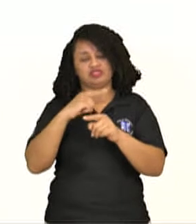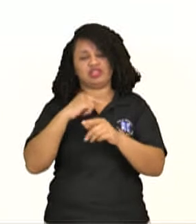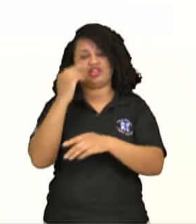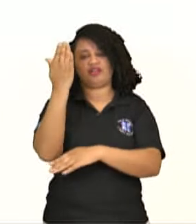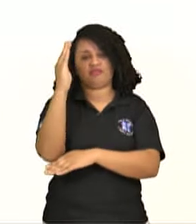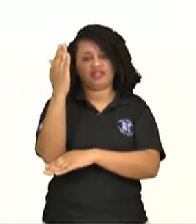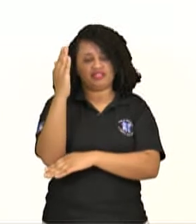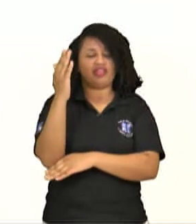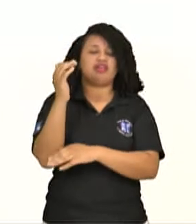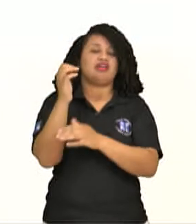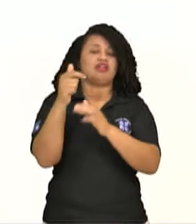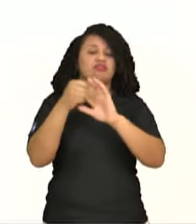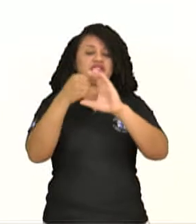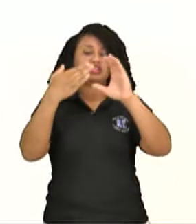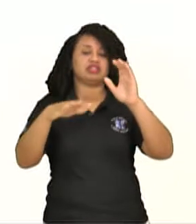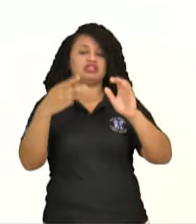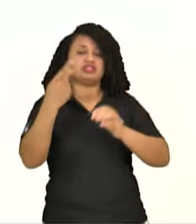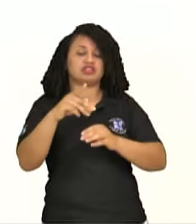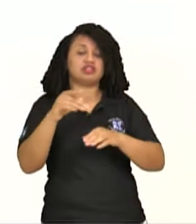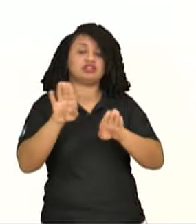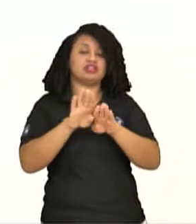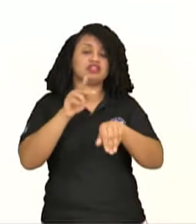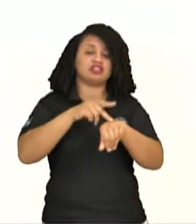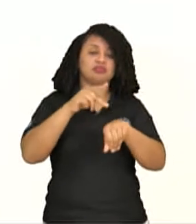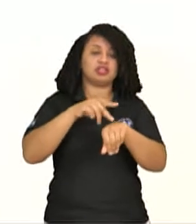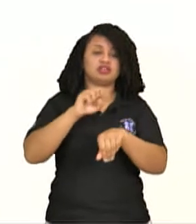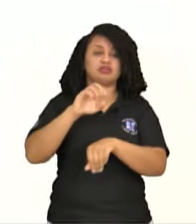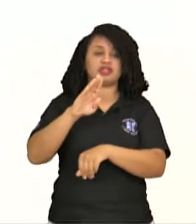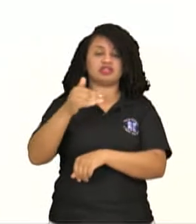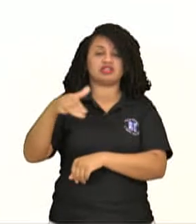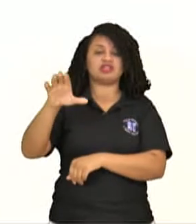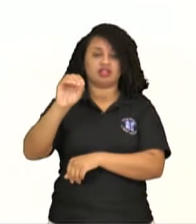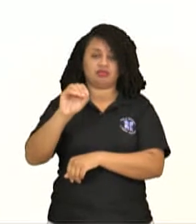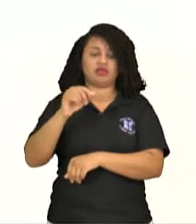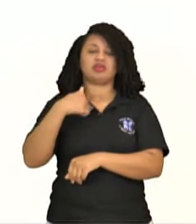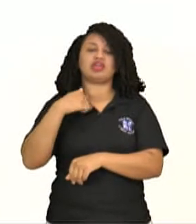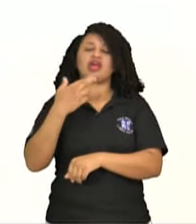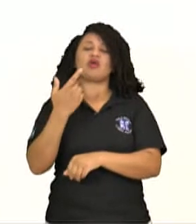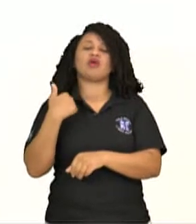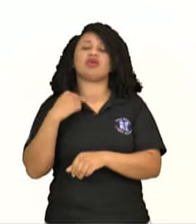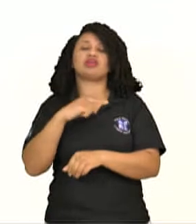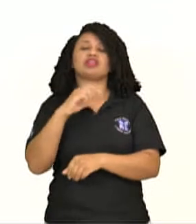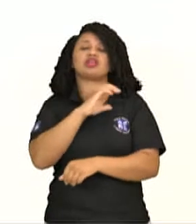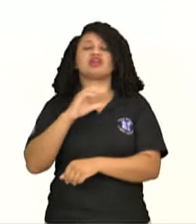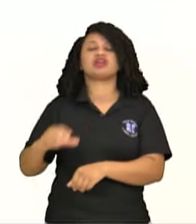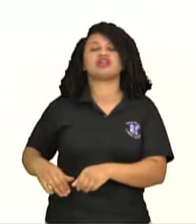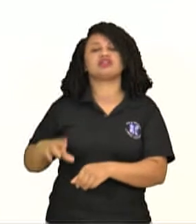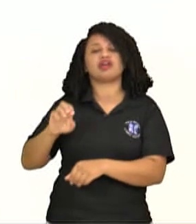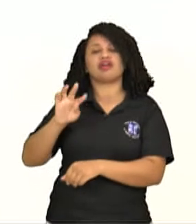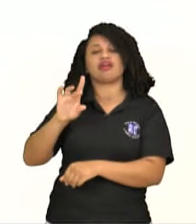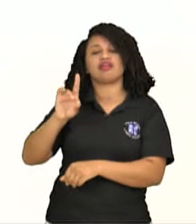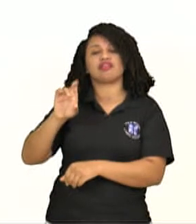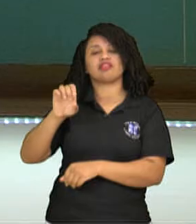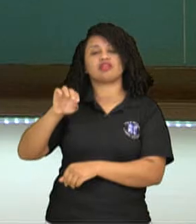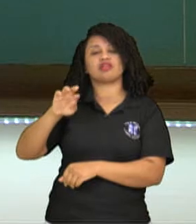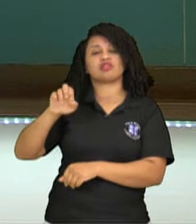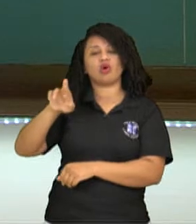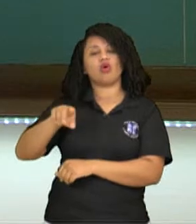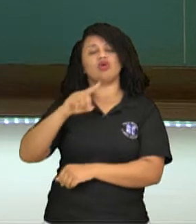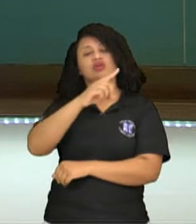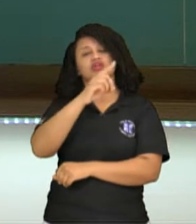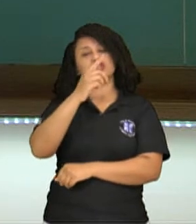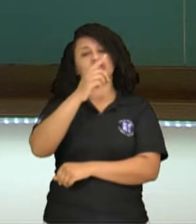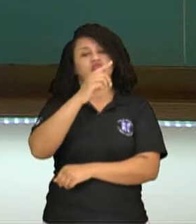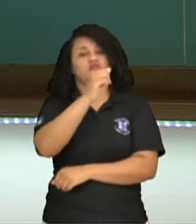que eram, caracterização nossa, e a pedra sabão, que é essa pedra aqui, igual do Cristo Redentor, igual dos profetas, daqui são só quatro